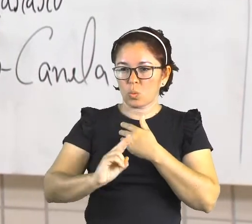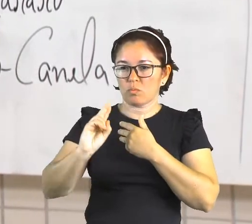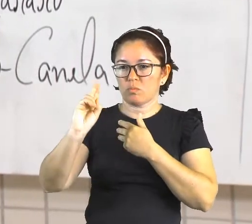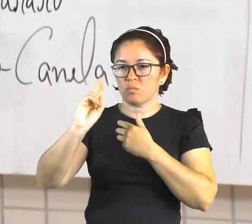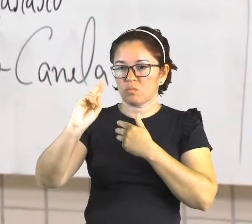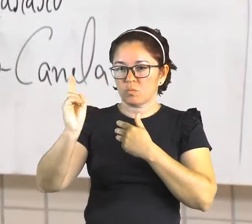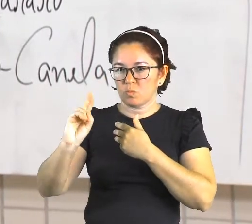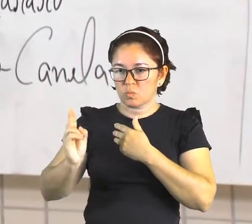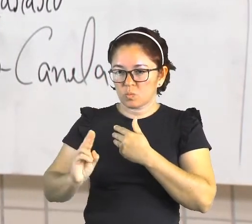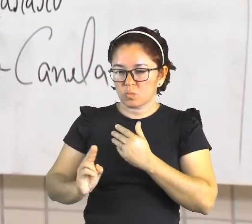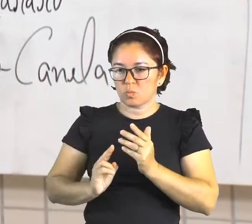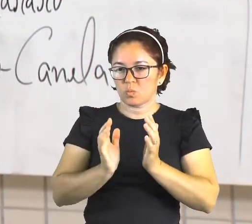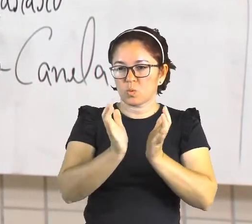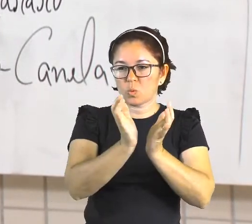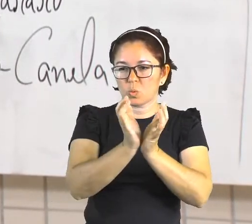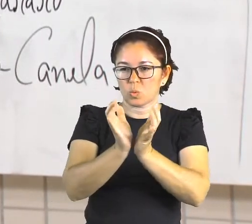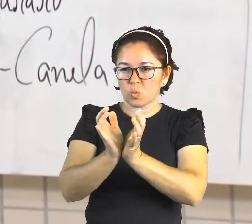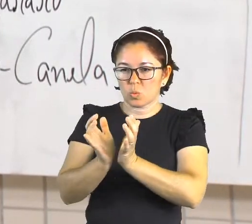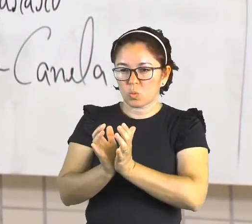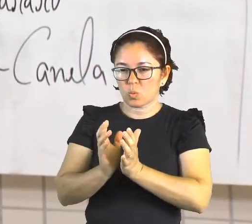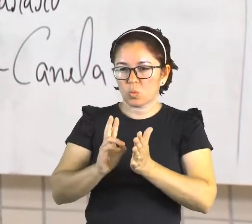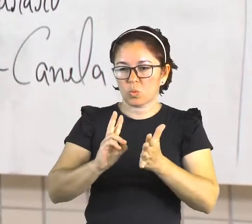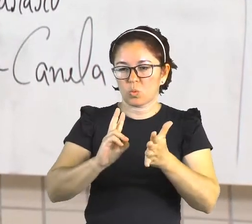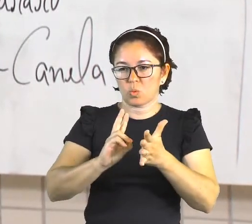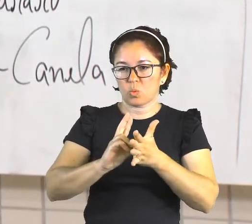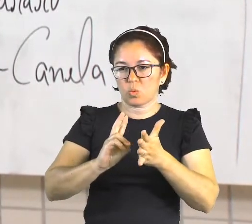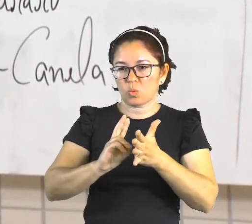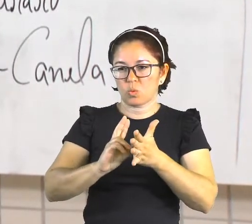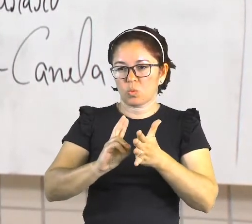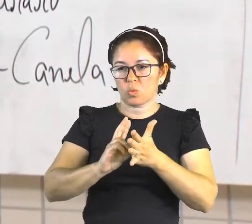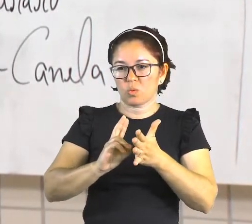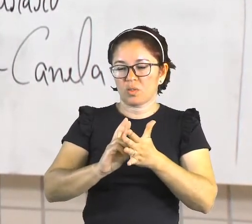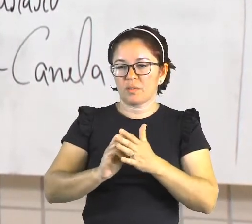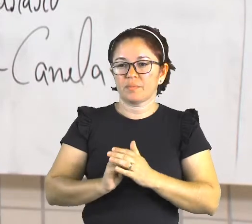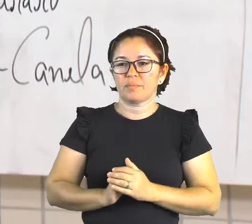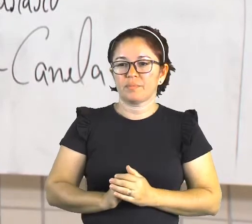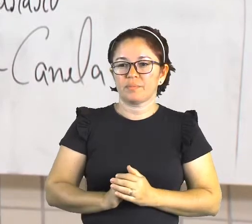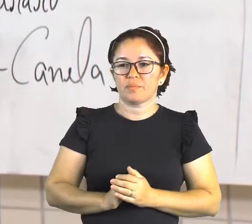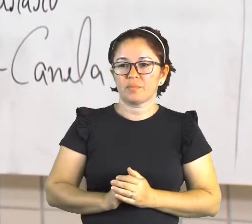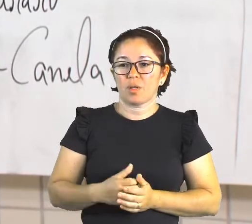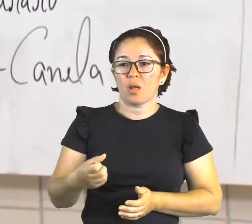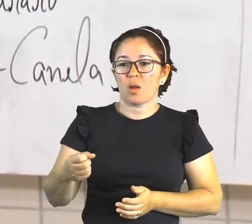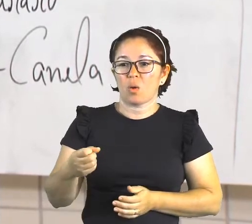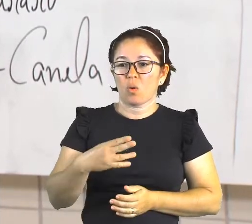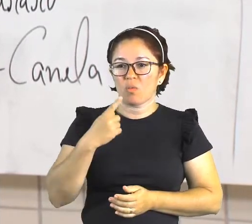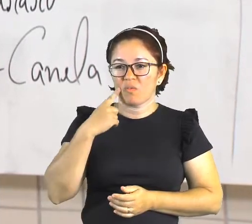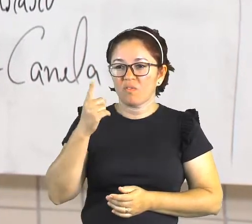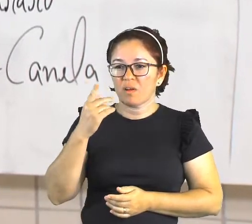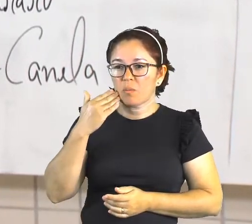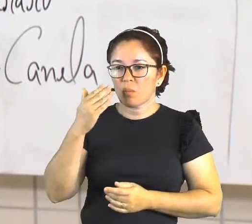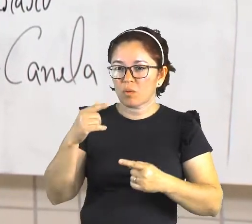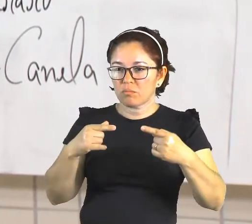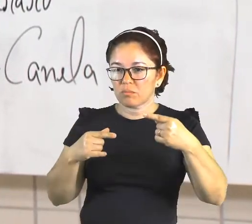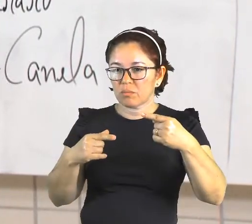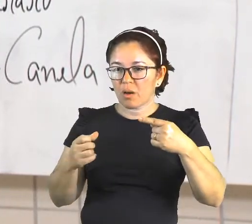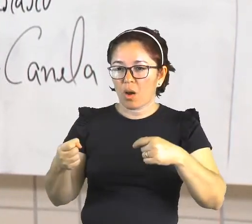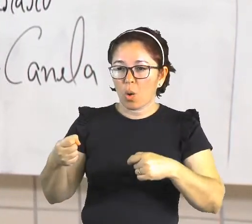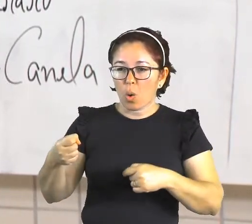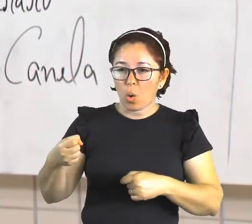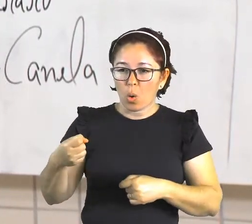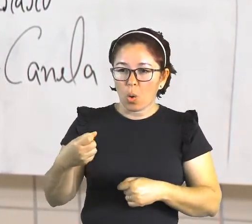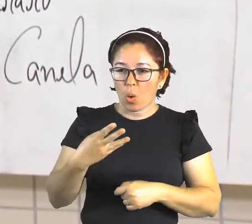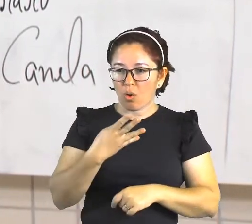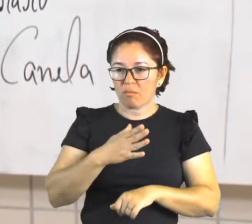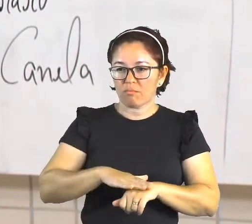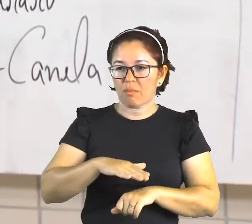os pancarauru. Os pancarauru são a tribo mais nova do nosso Tocantins. Então,